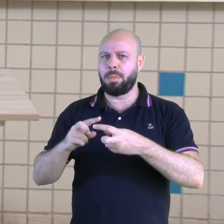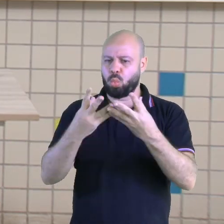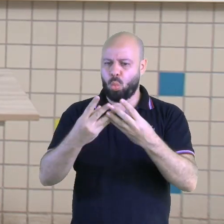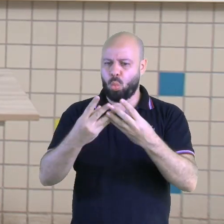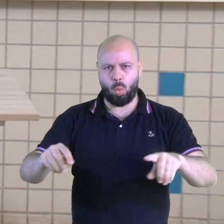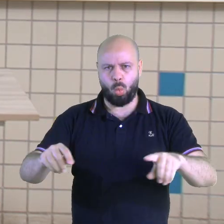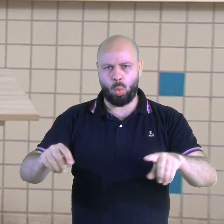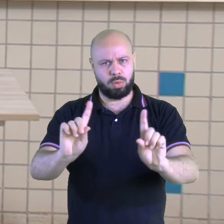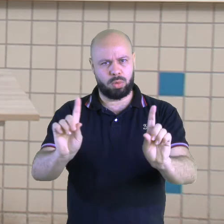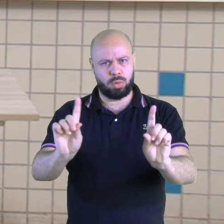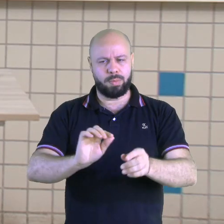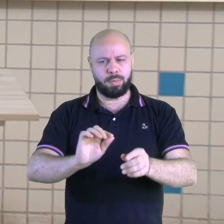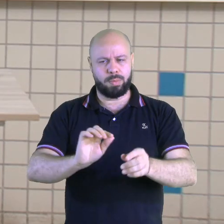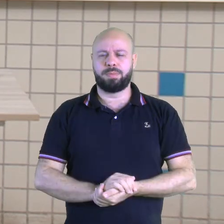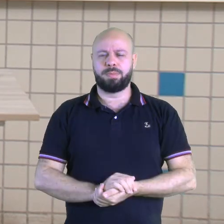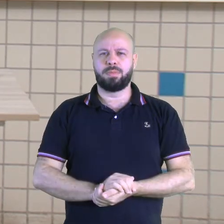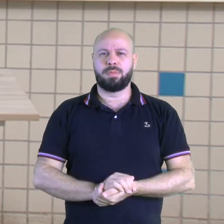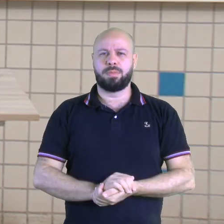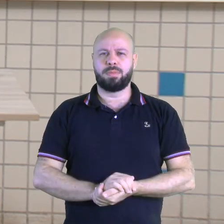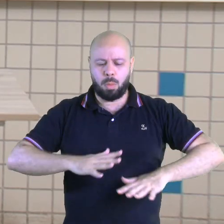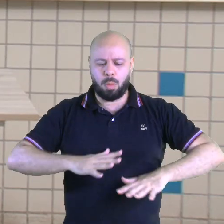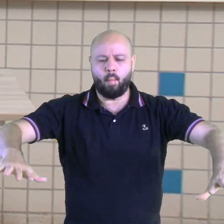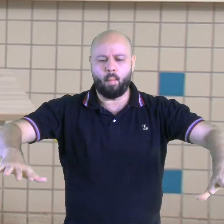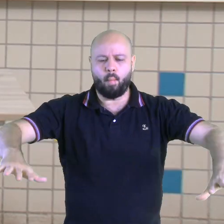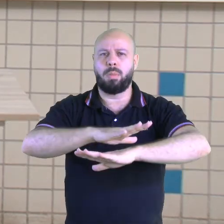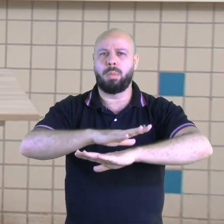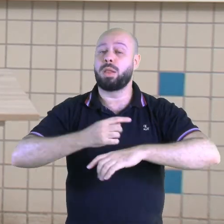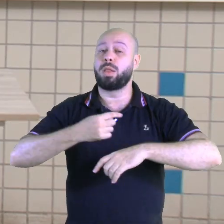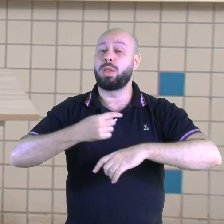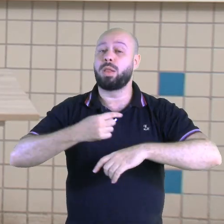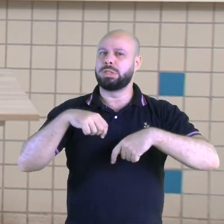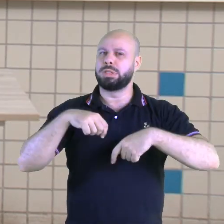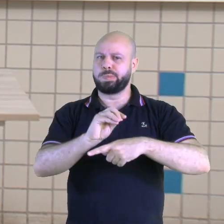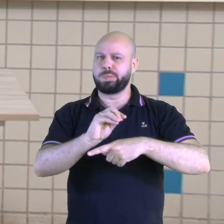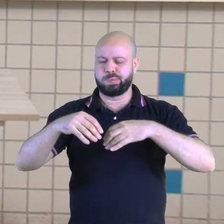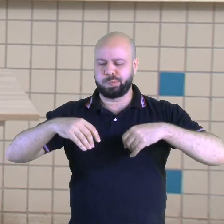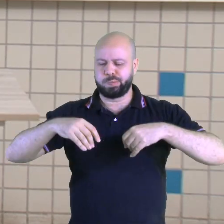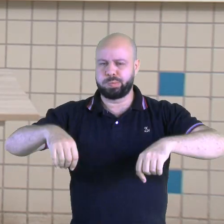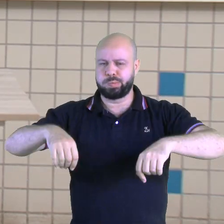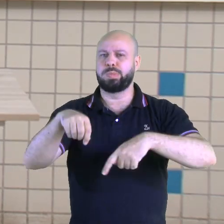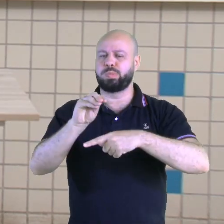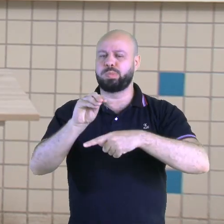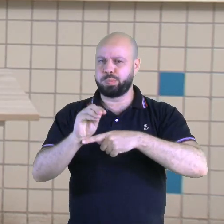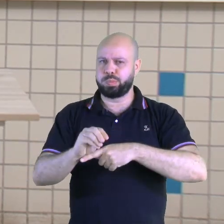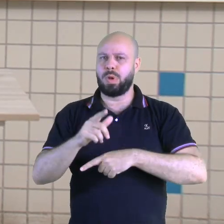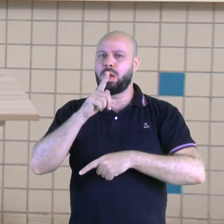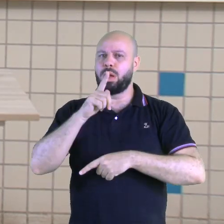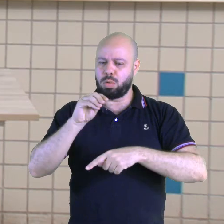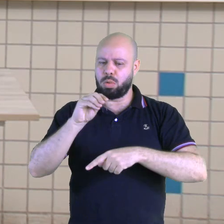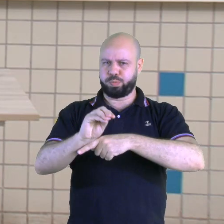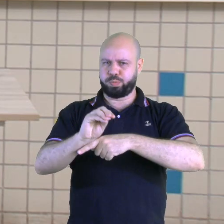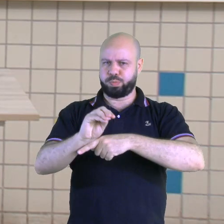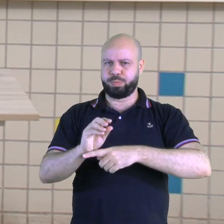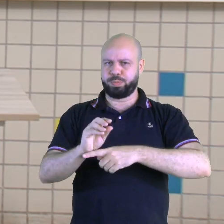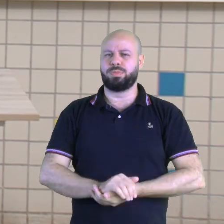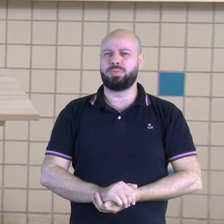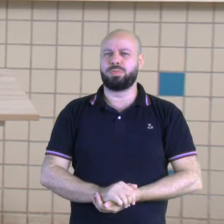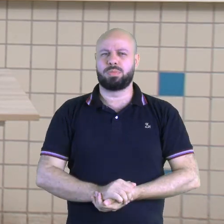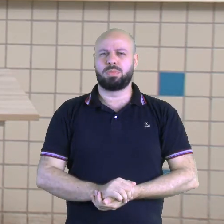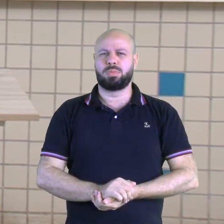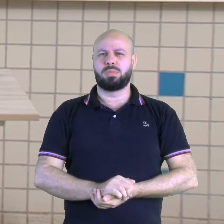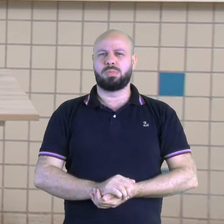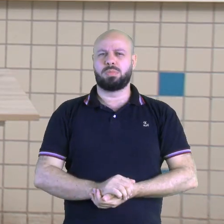esse meio ambiente. Nós temos que ter muito cuidado com o nosso solo, com a nossa água, não é mesmo? Com todo